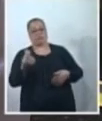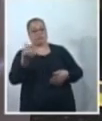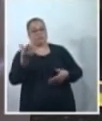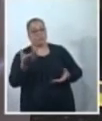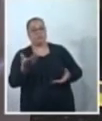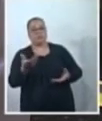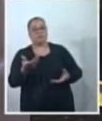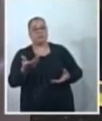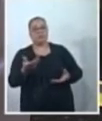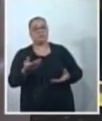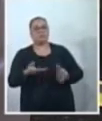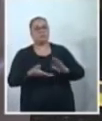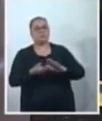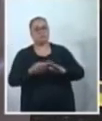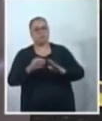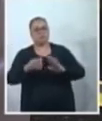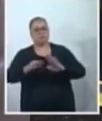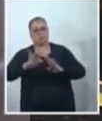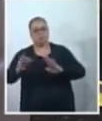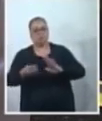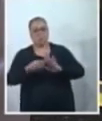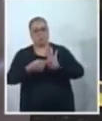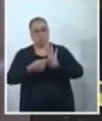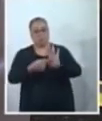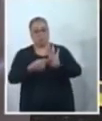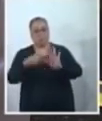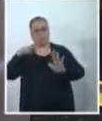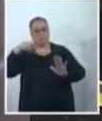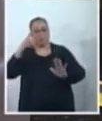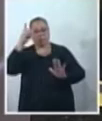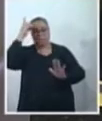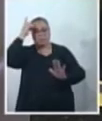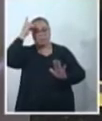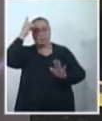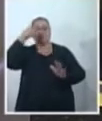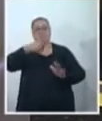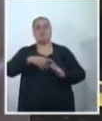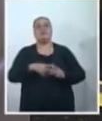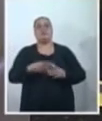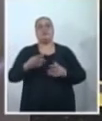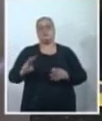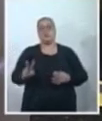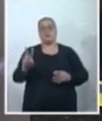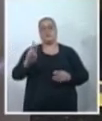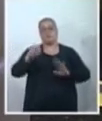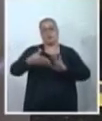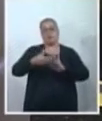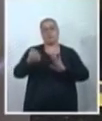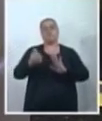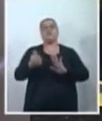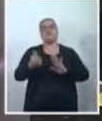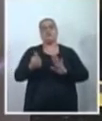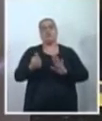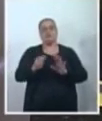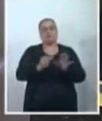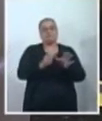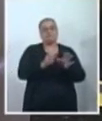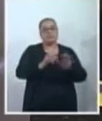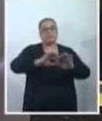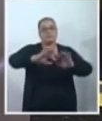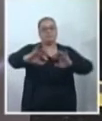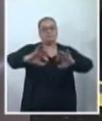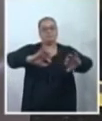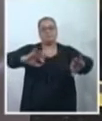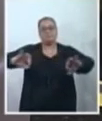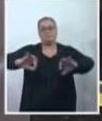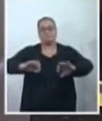essas emendas apresentadas pela vereadora Dandara Tonantzin, visa tirar valores que foram alocados para a rubrica de